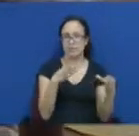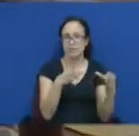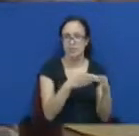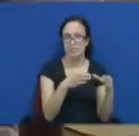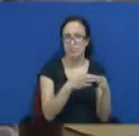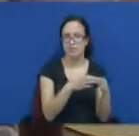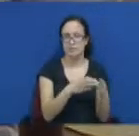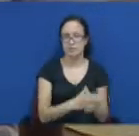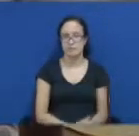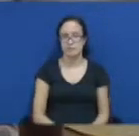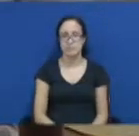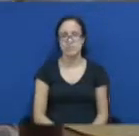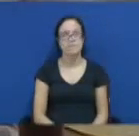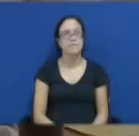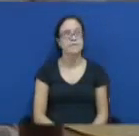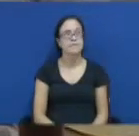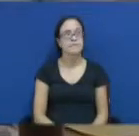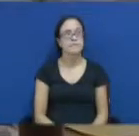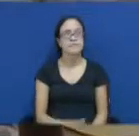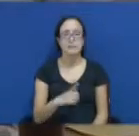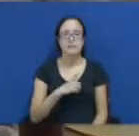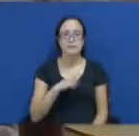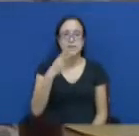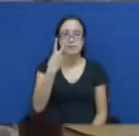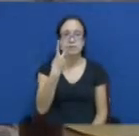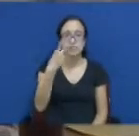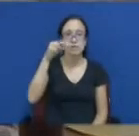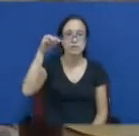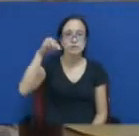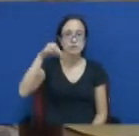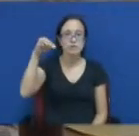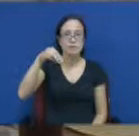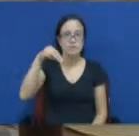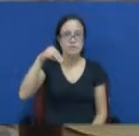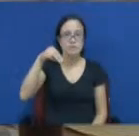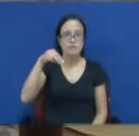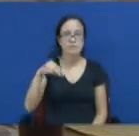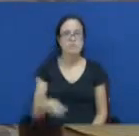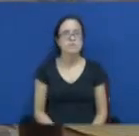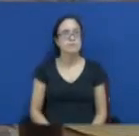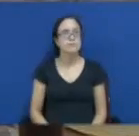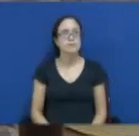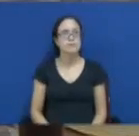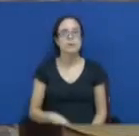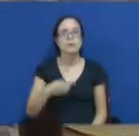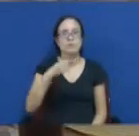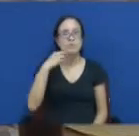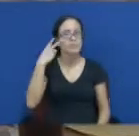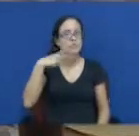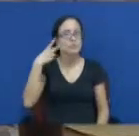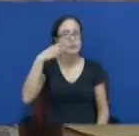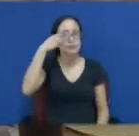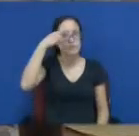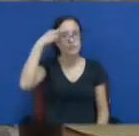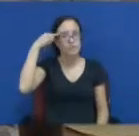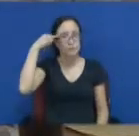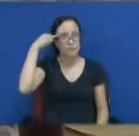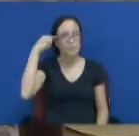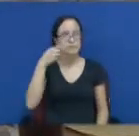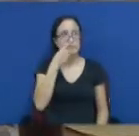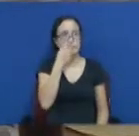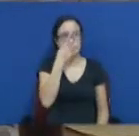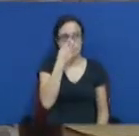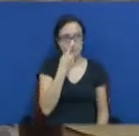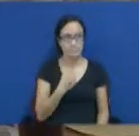Nós temos dois minutos e um inscrito que é o vereador Júlio. Portanto com a palavra o vereador Júlio. Senhor presidente novos pares